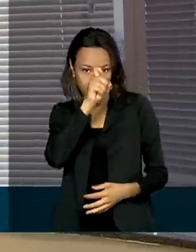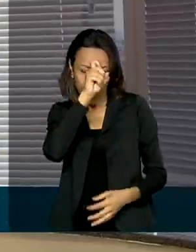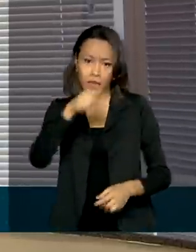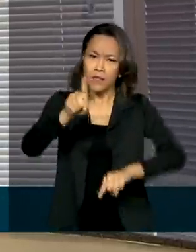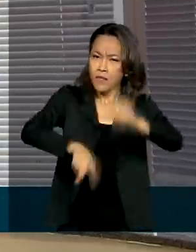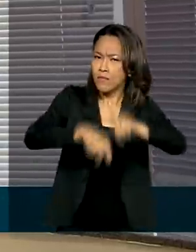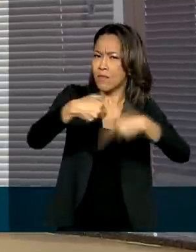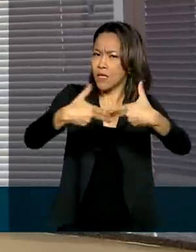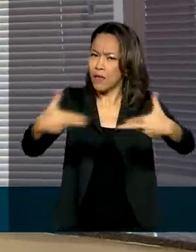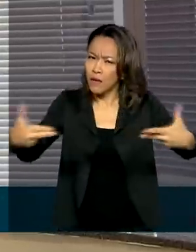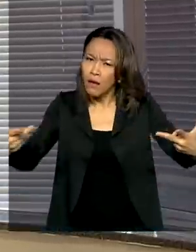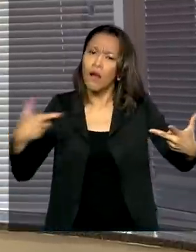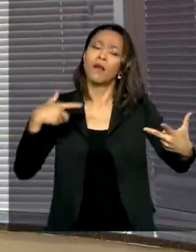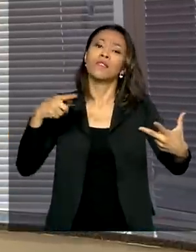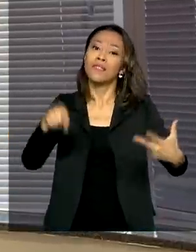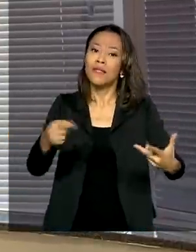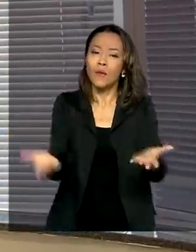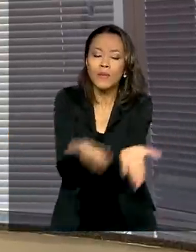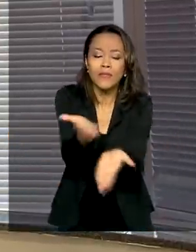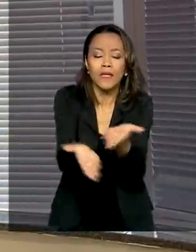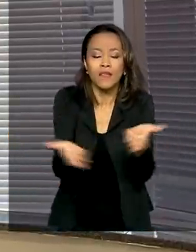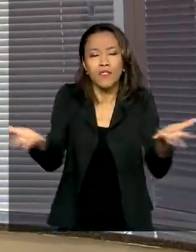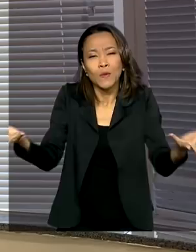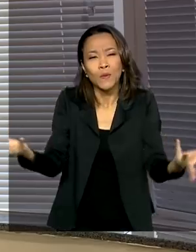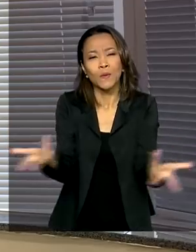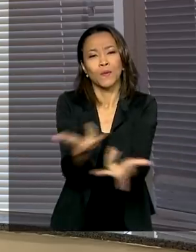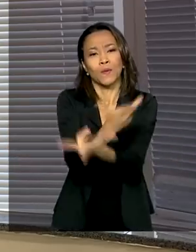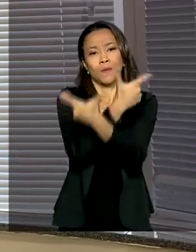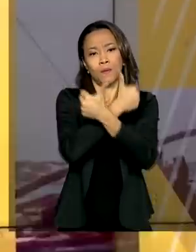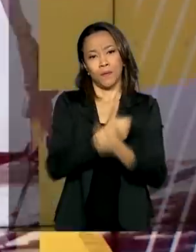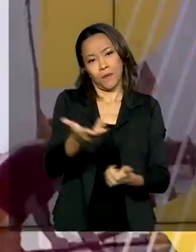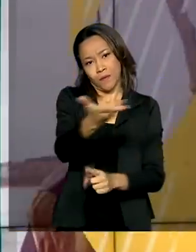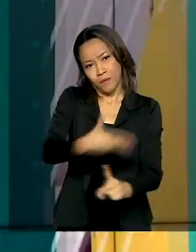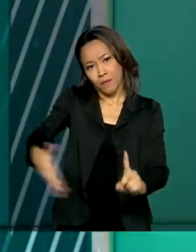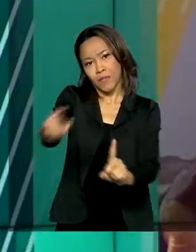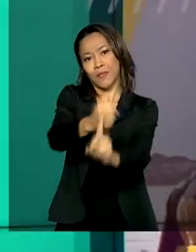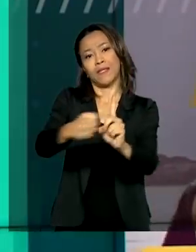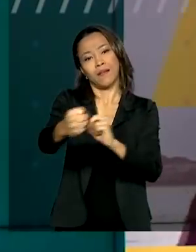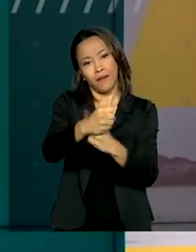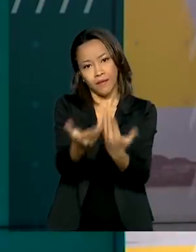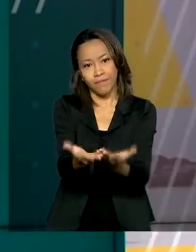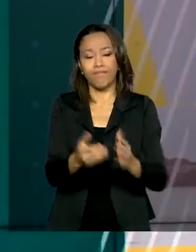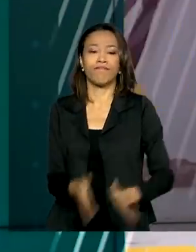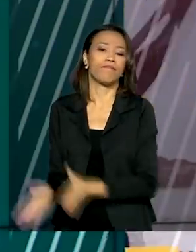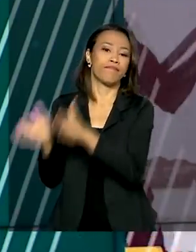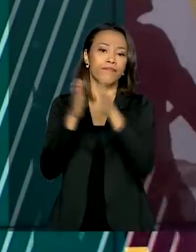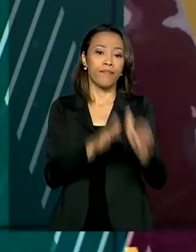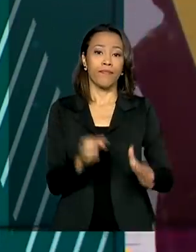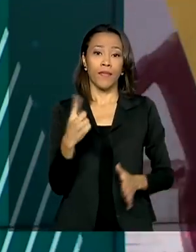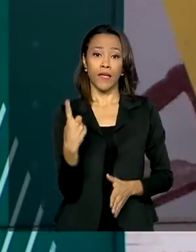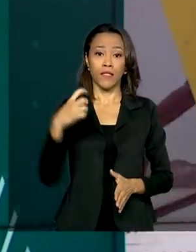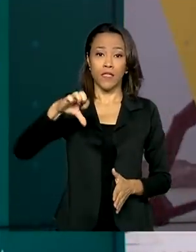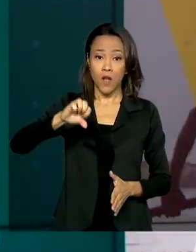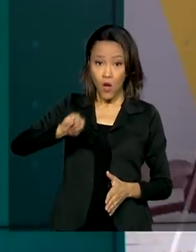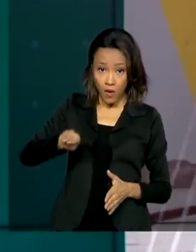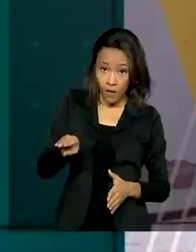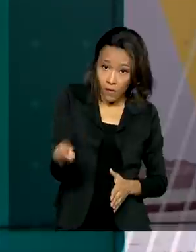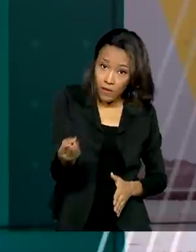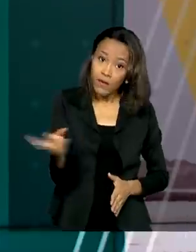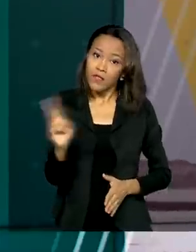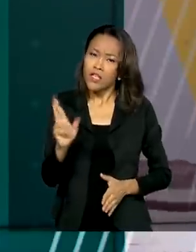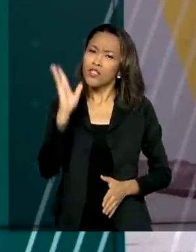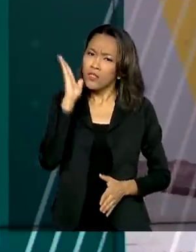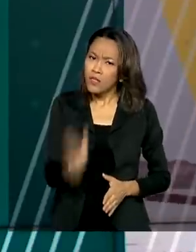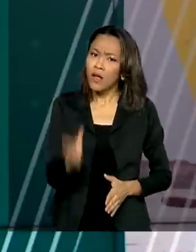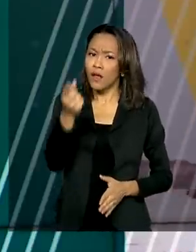e ter aí um serviço de excelência à população. 19 milhões de reais foram liberados pelo